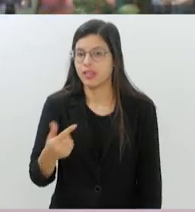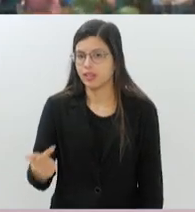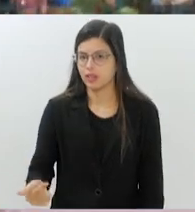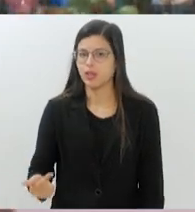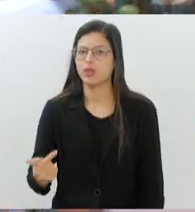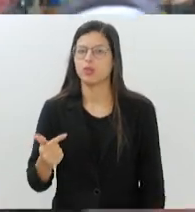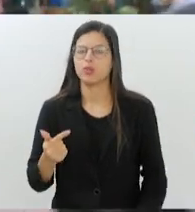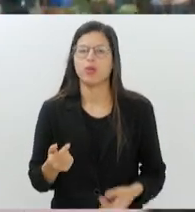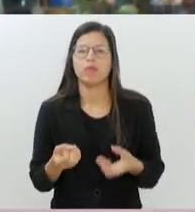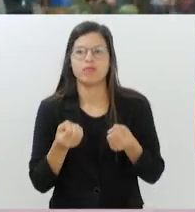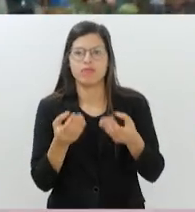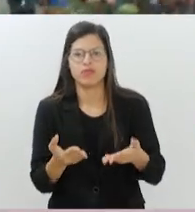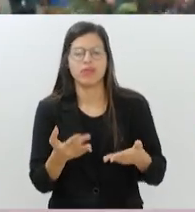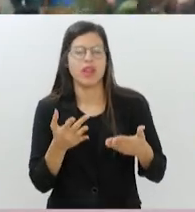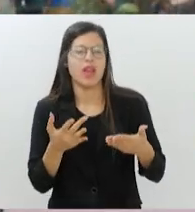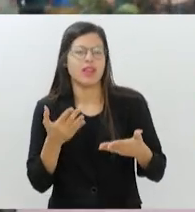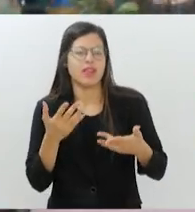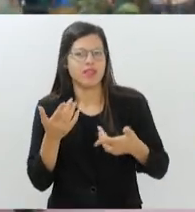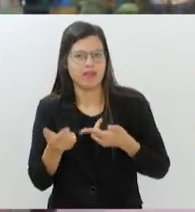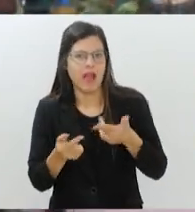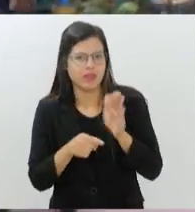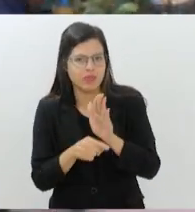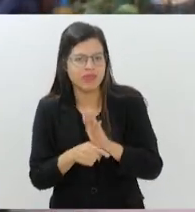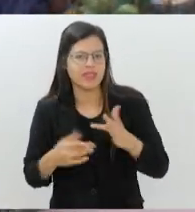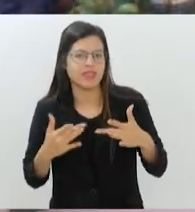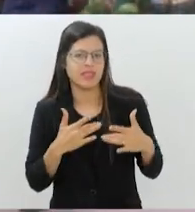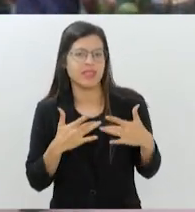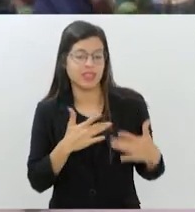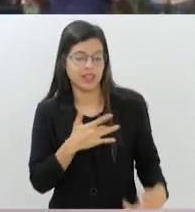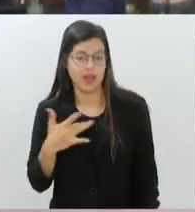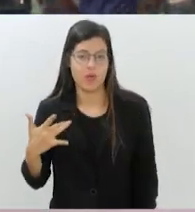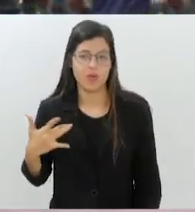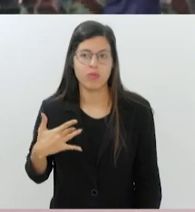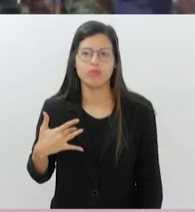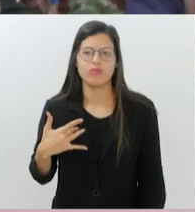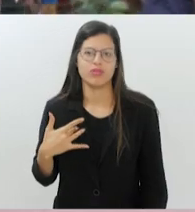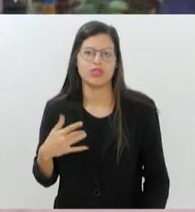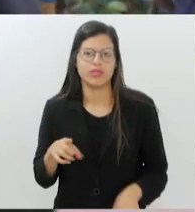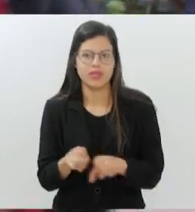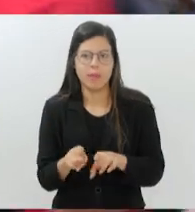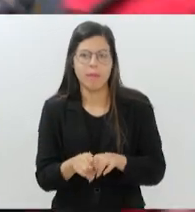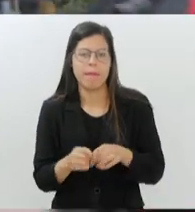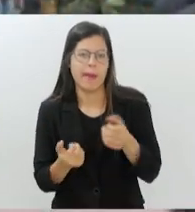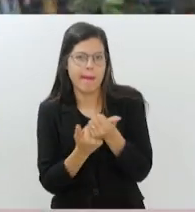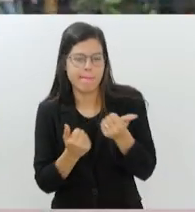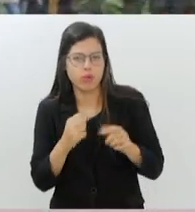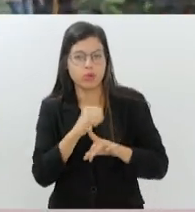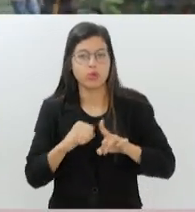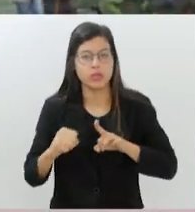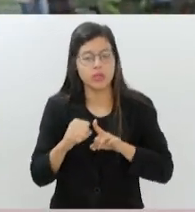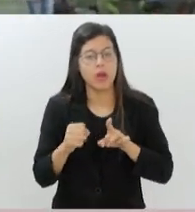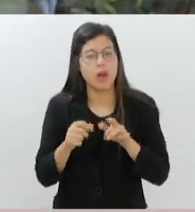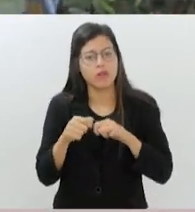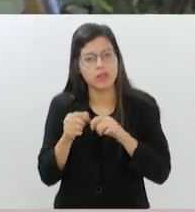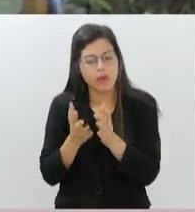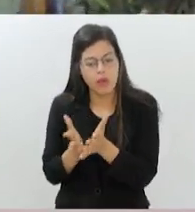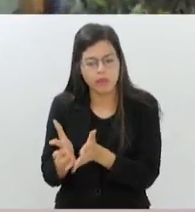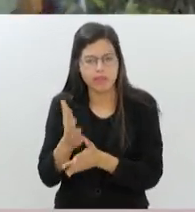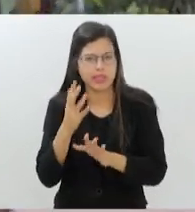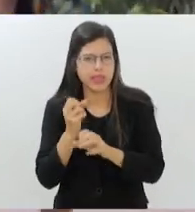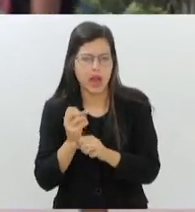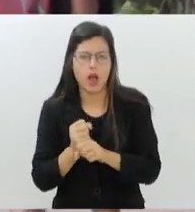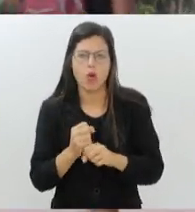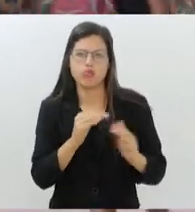saúde e assistência social para toda a população. E, como você disse, fazendo o levantamento dessa quantidade de imóveis pertencentes à